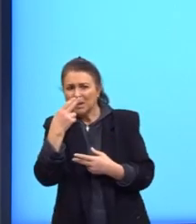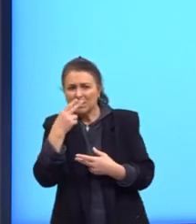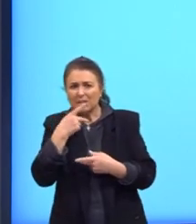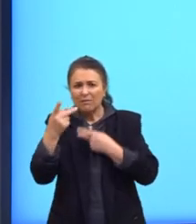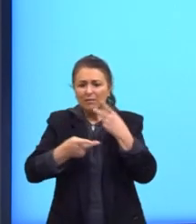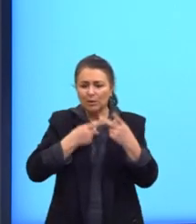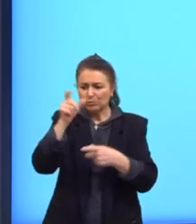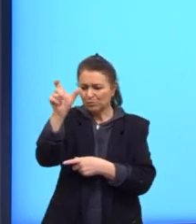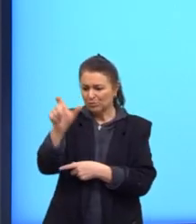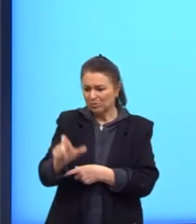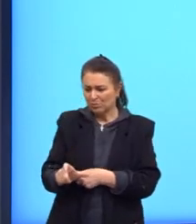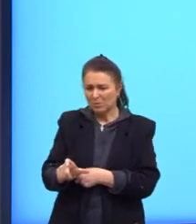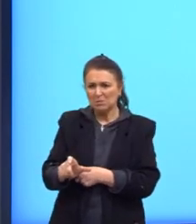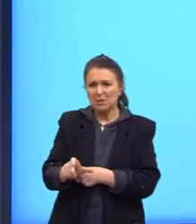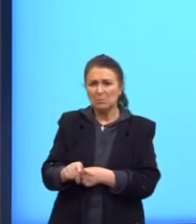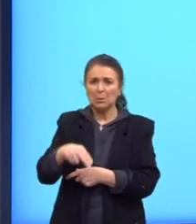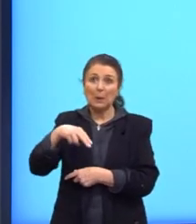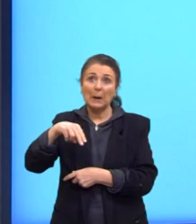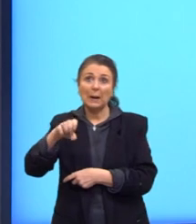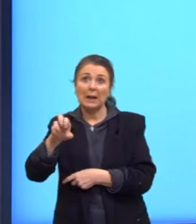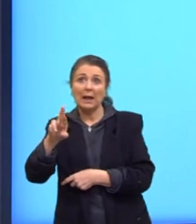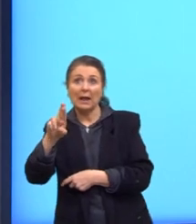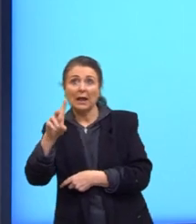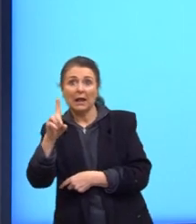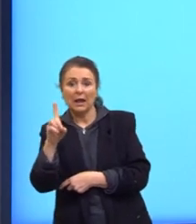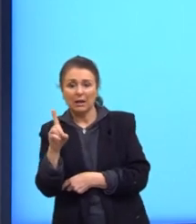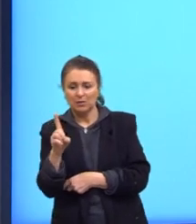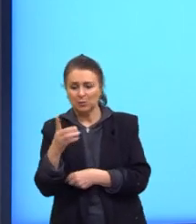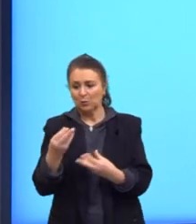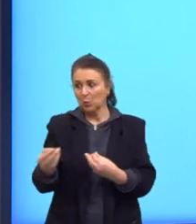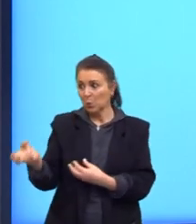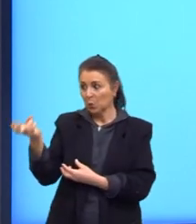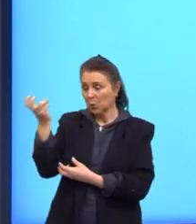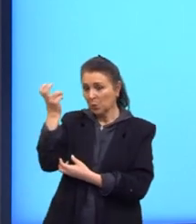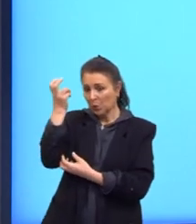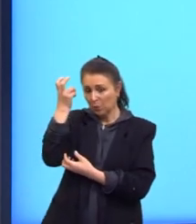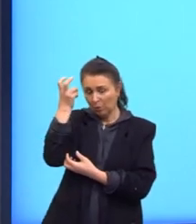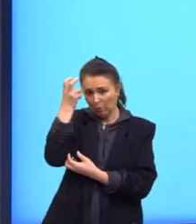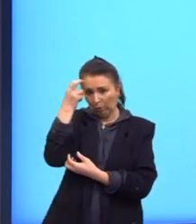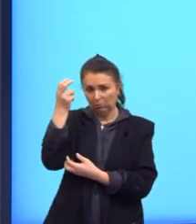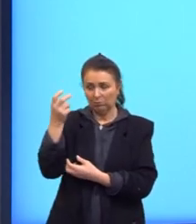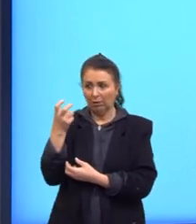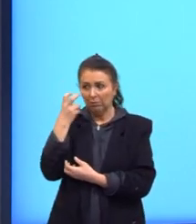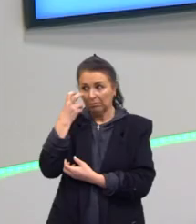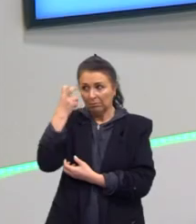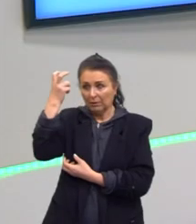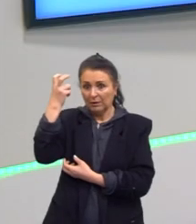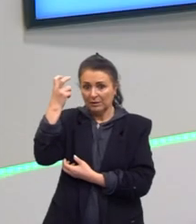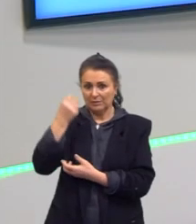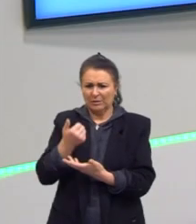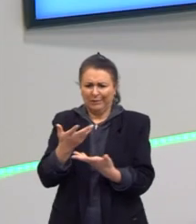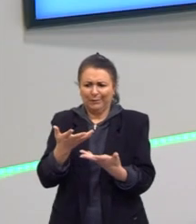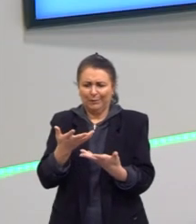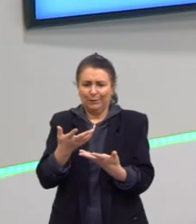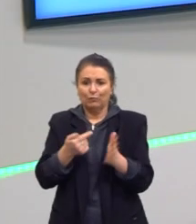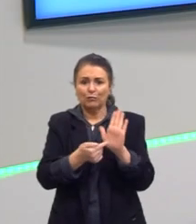falando de pessoas muito nerds, muito cultas. Eu trouxe coisas que são acessíveis para vocês. São coisas